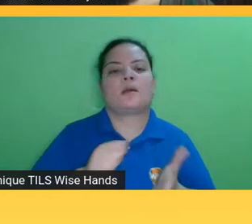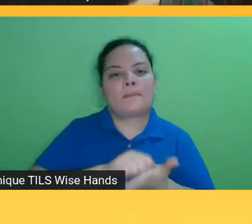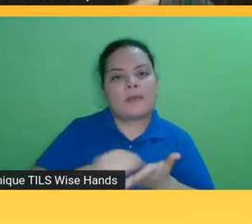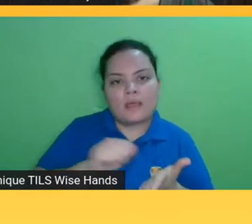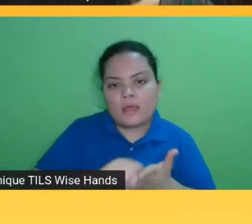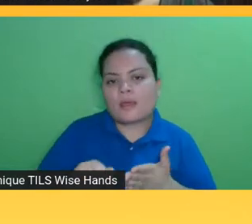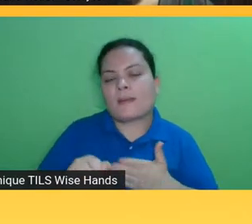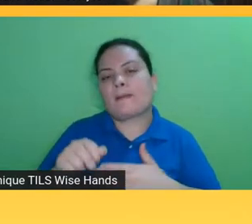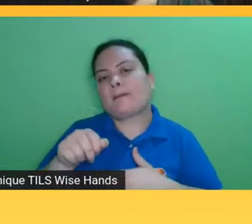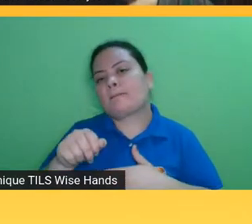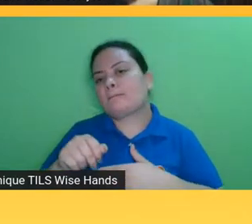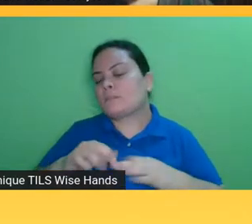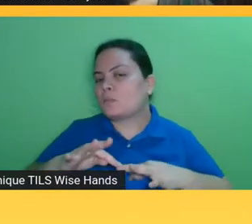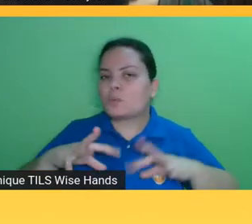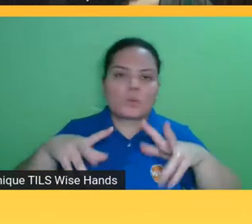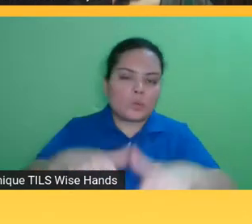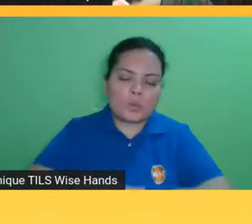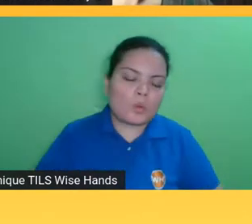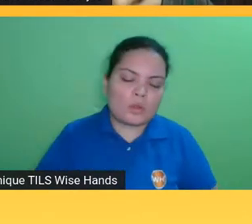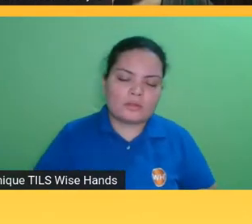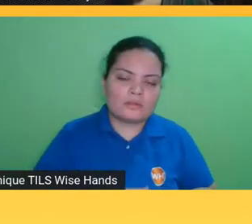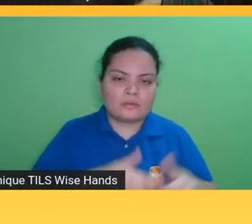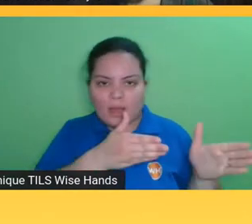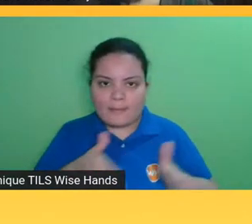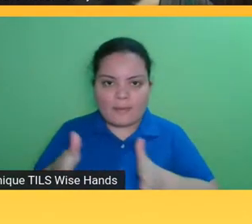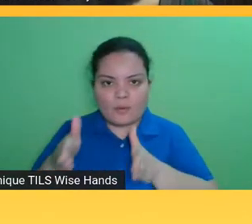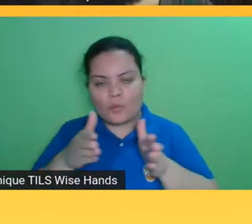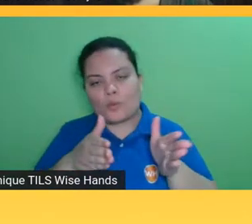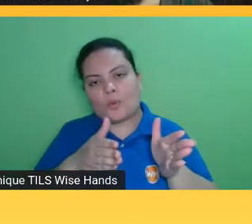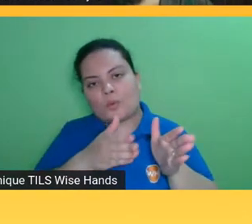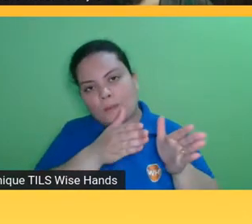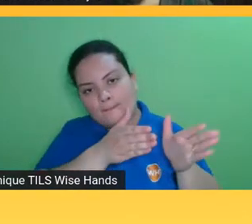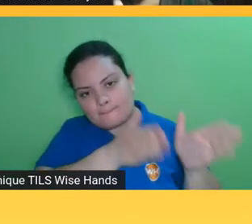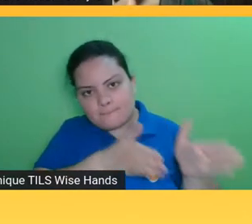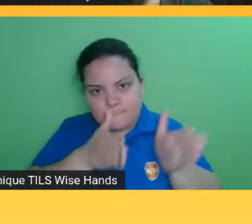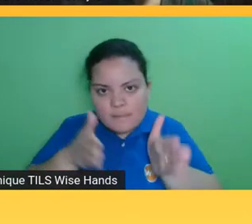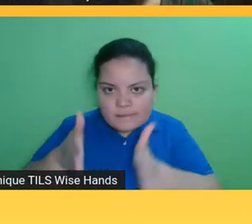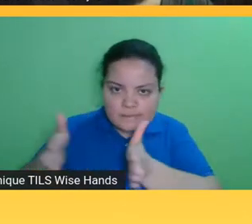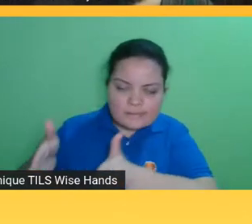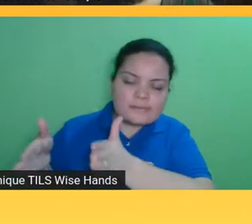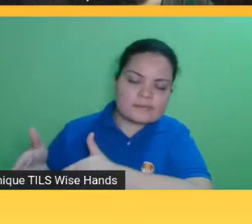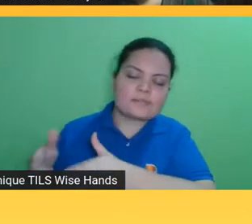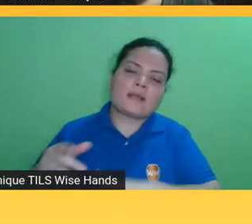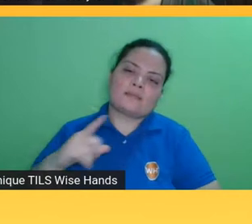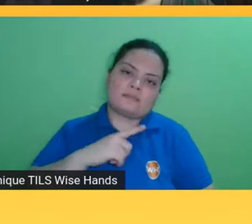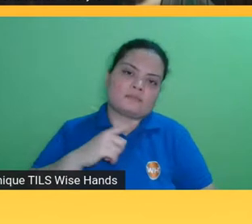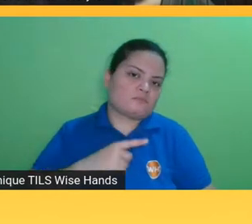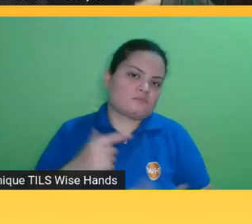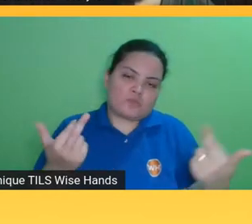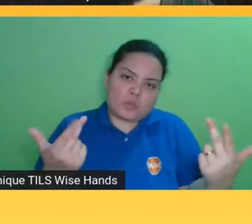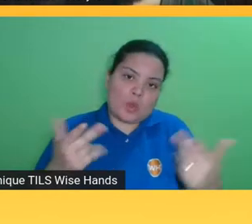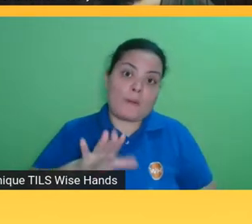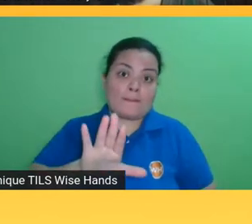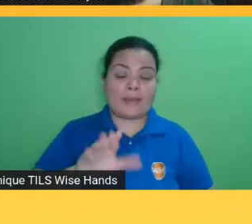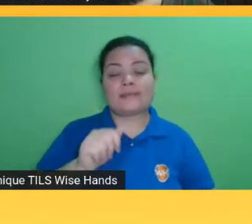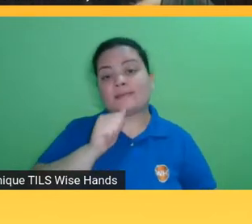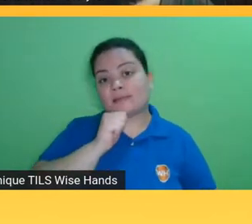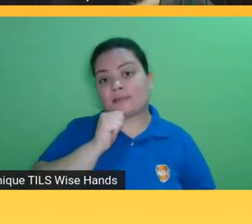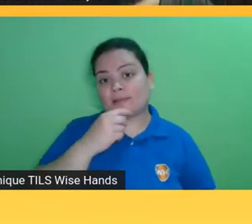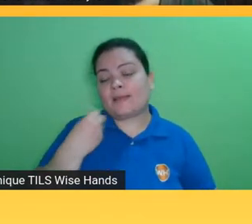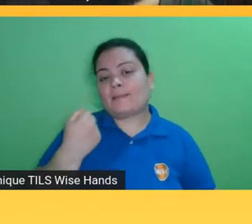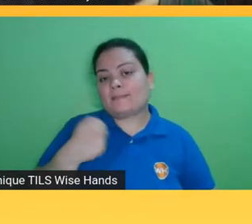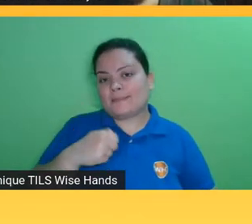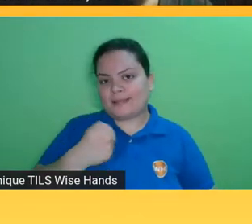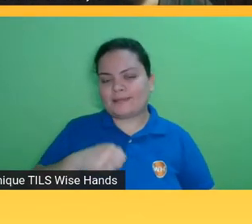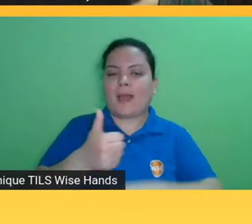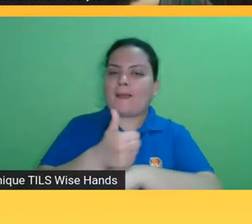a gente a gente traz para dentro do mercado editorial na verdade novos profissionais que não são especializados em mercado editorial mas